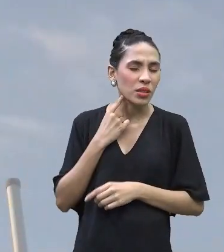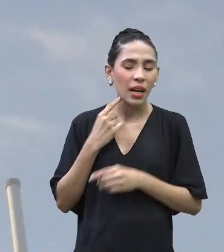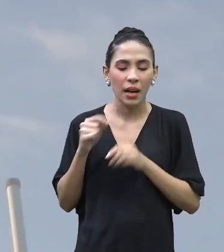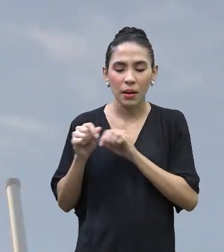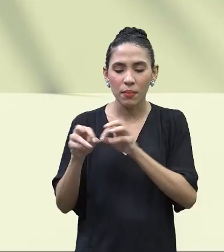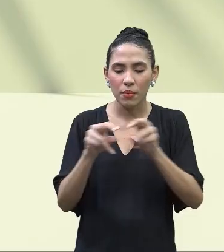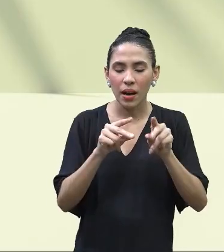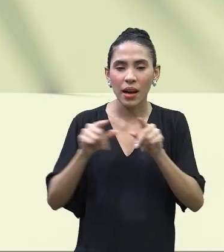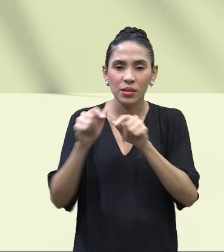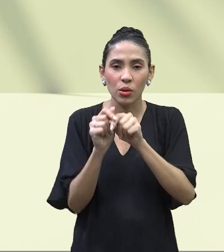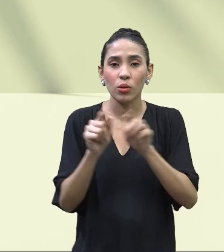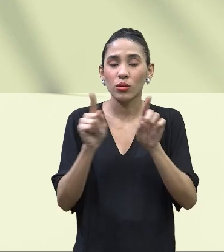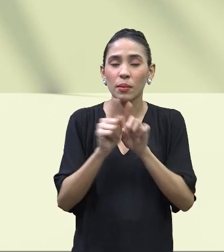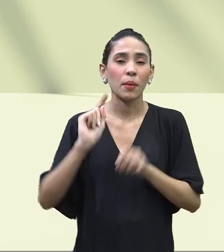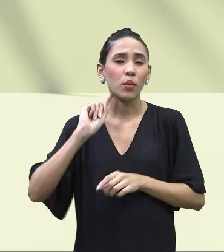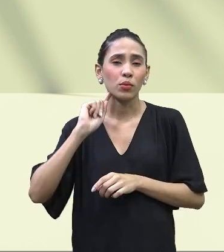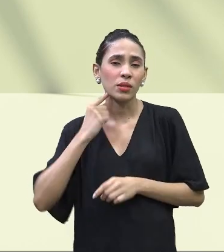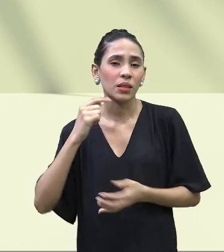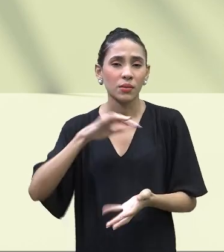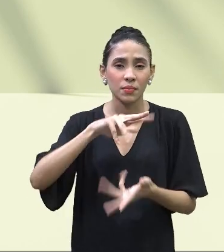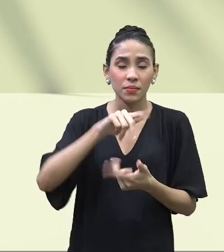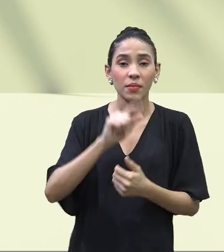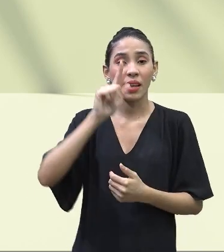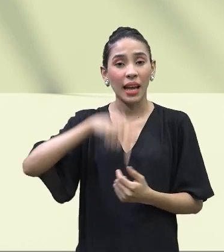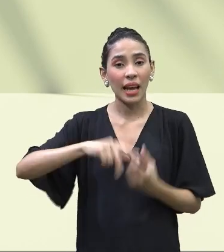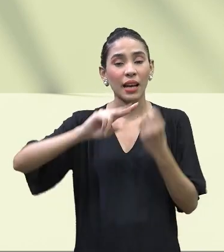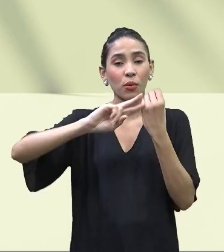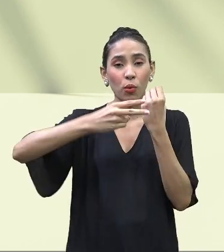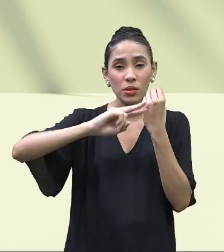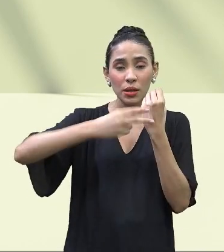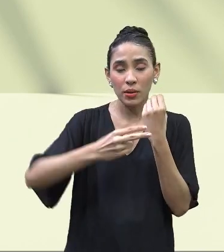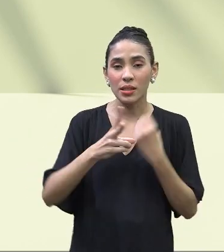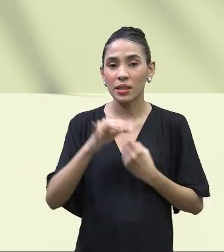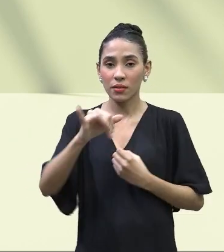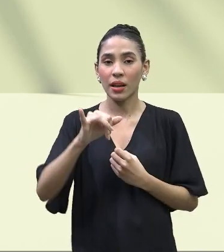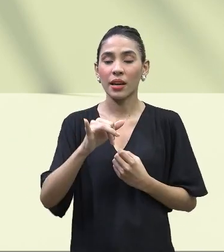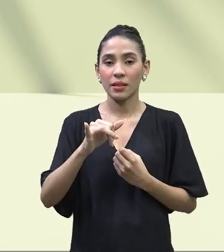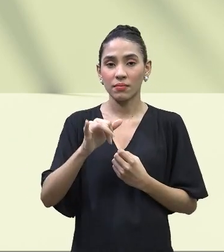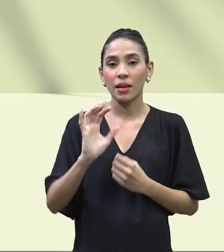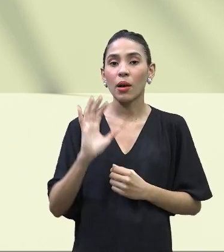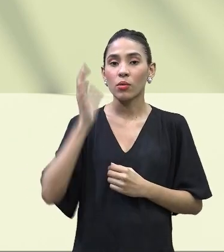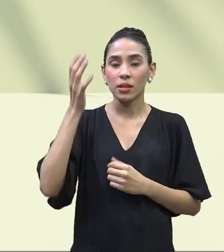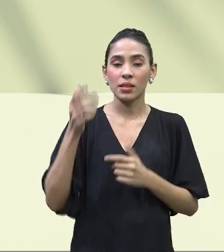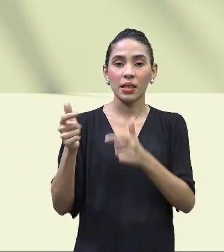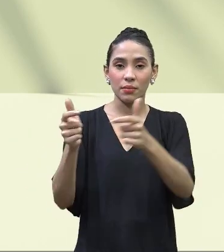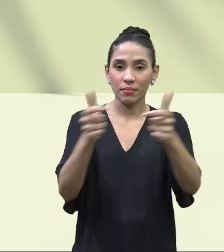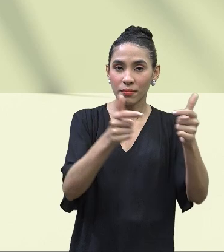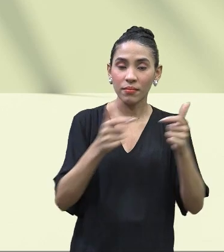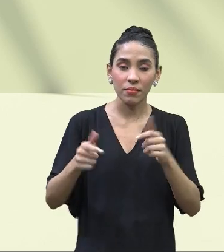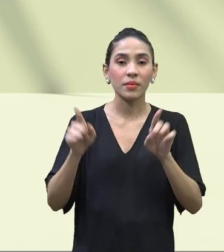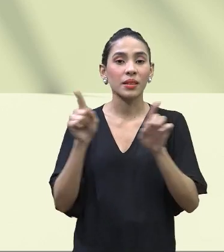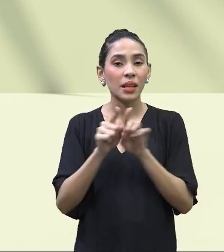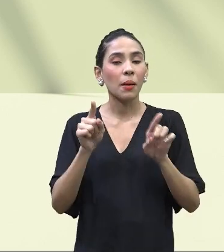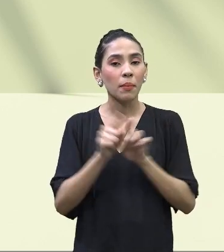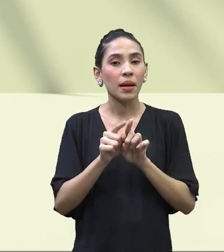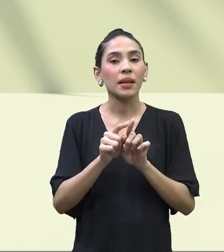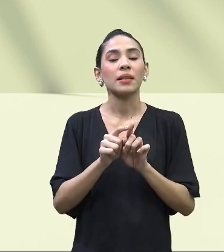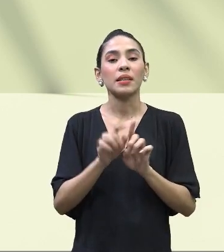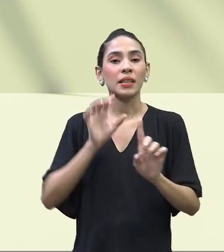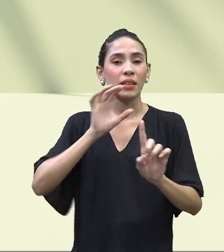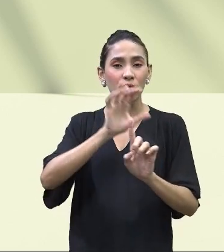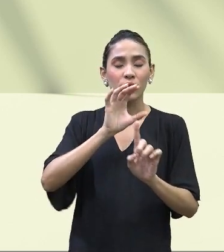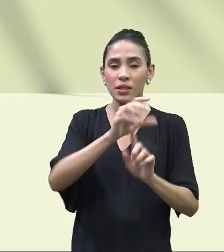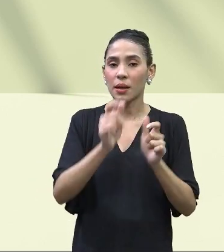atmosfera. São impactos que vão ocorrer nestes ambientes e também causar impactos